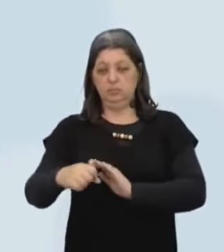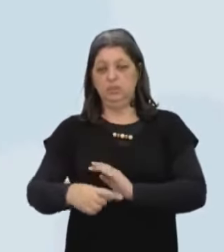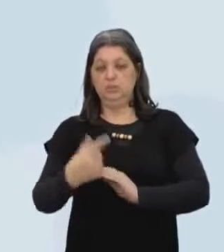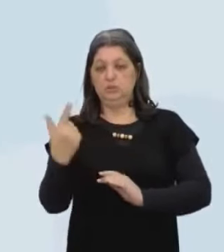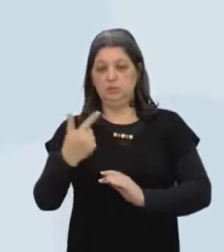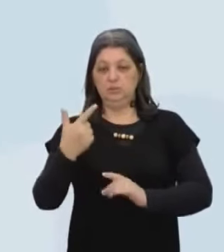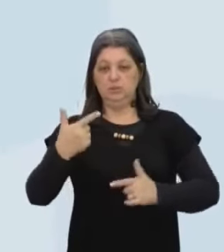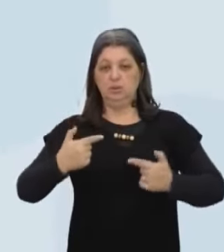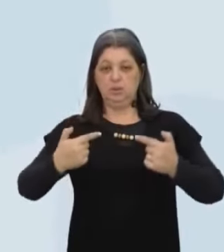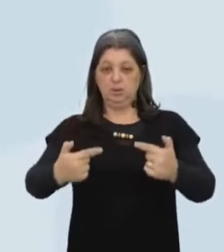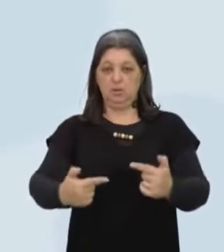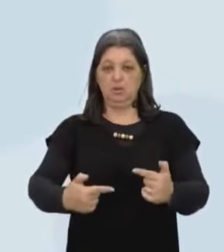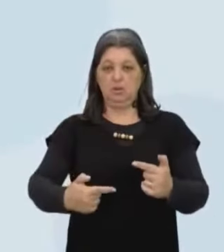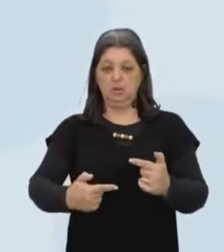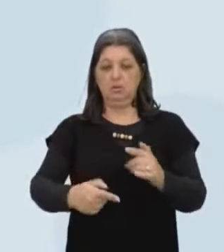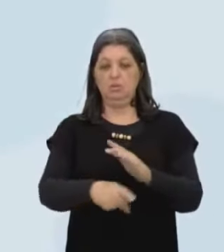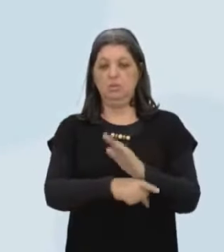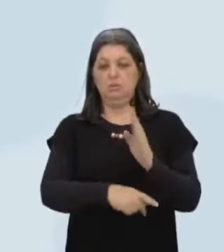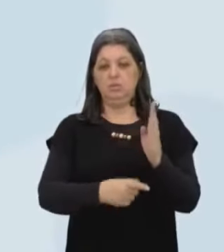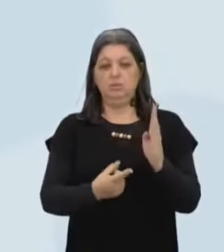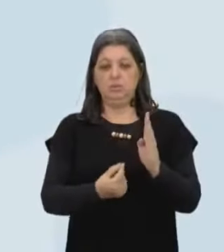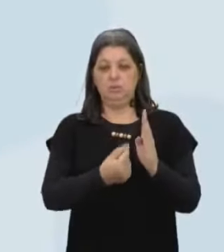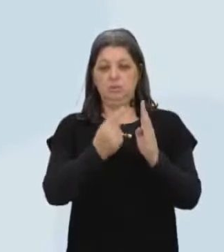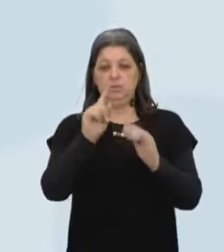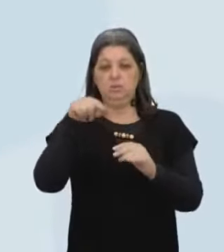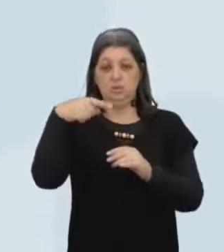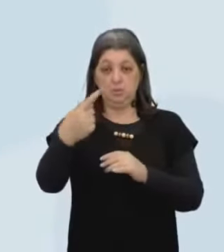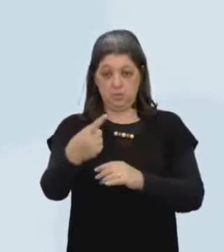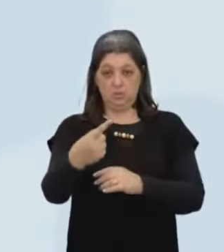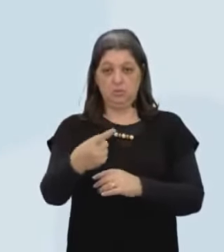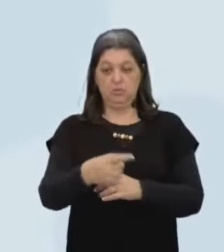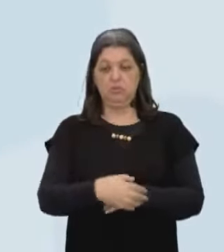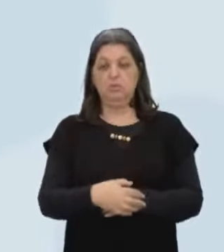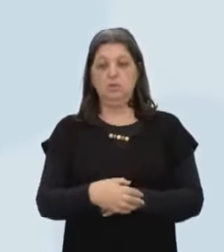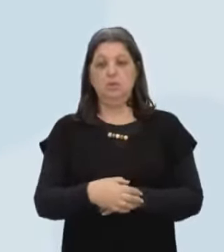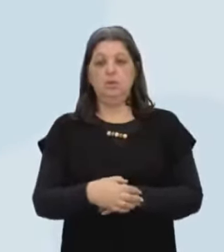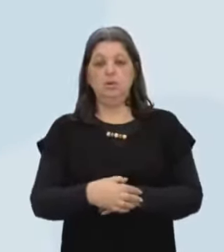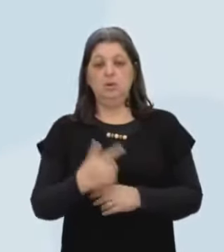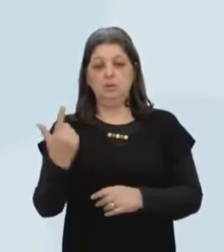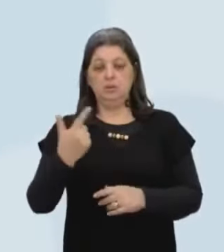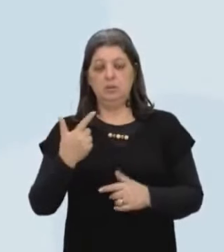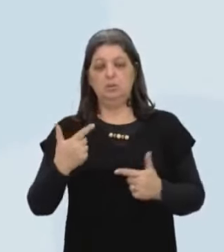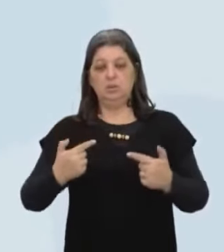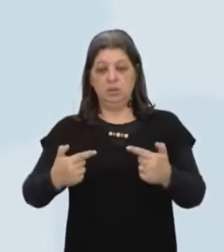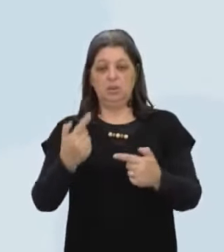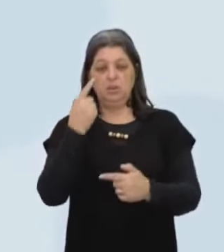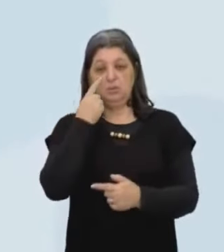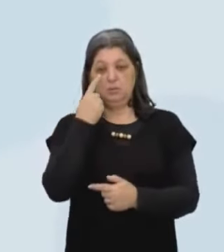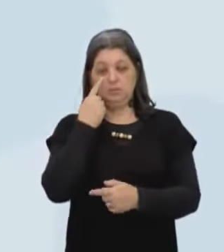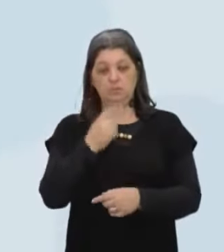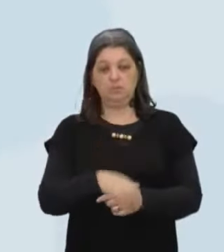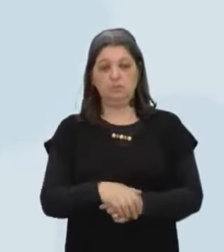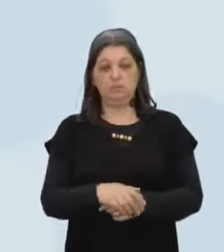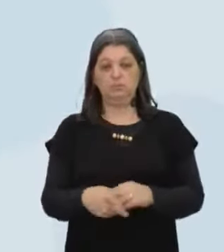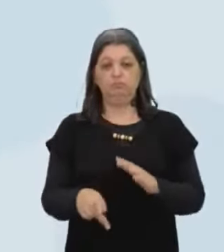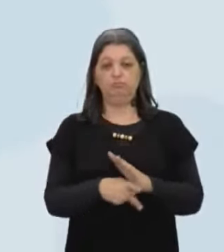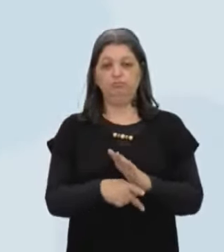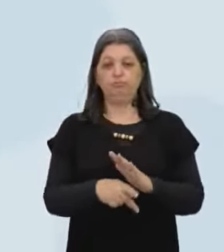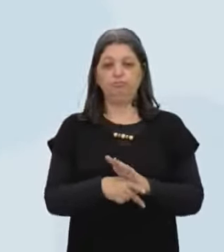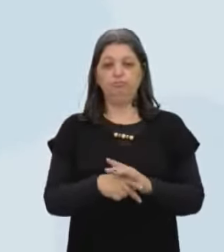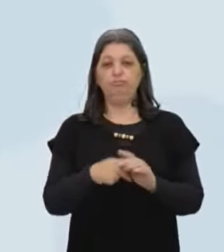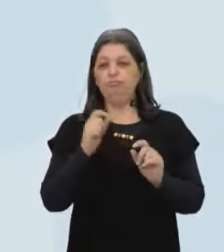Burguesia Pós Segunda Guerra Continua no LED Deixa eu dizer uma coisa pra vocês aqui Olha lá Vocês estão vendo Aristocrata